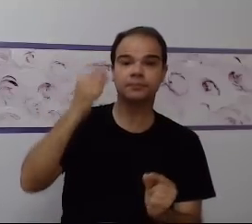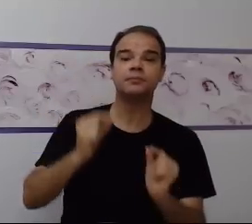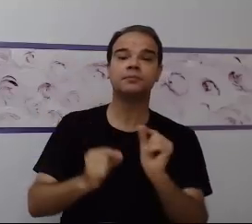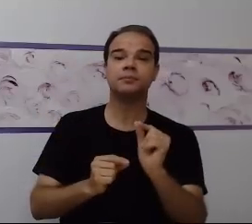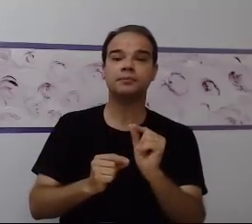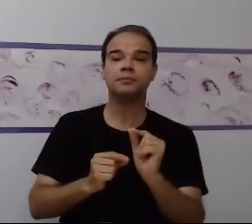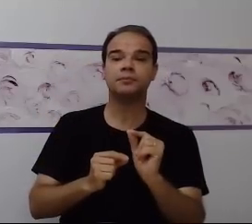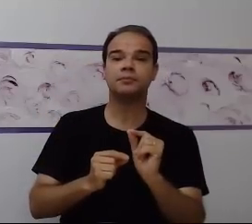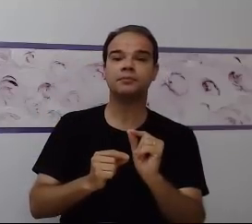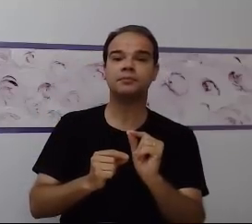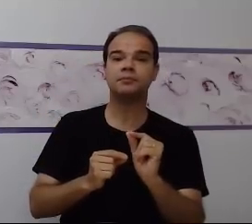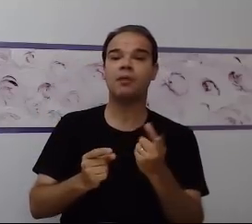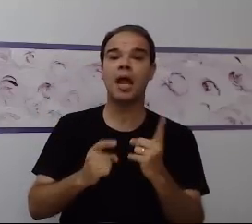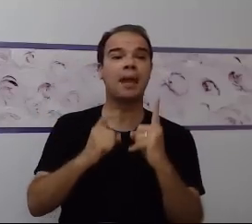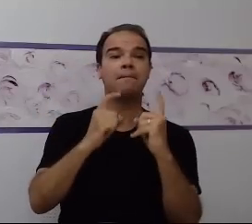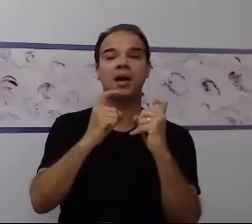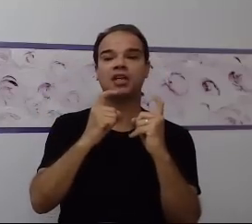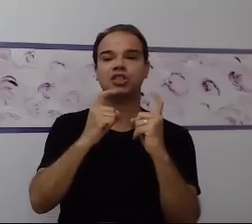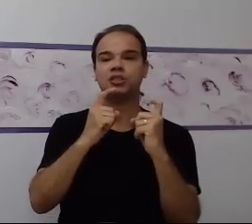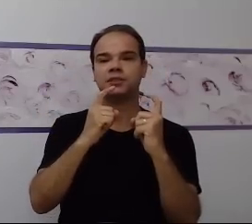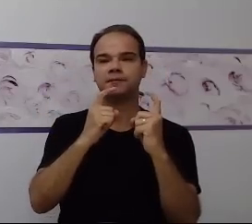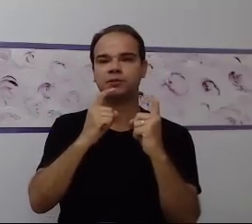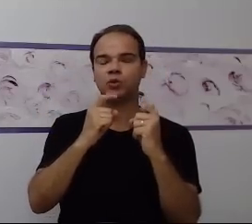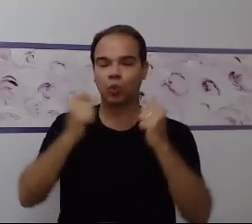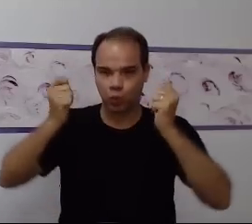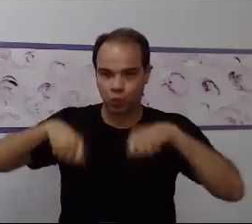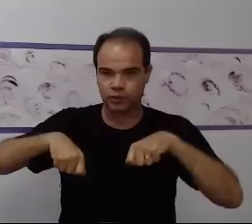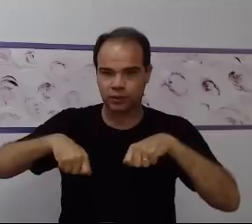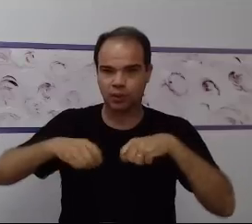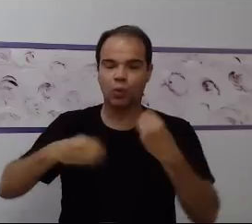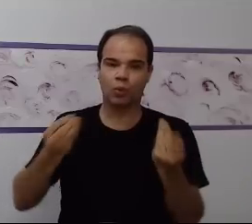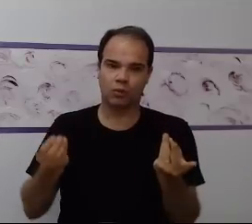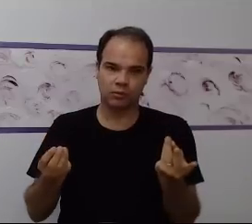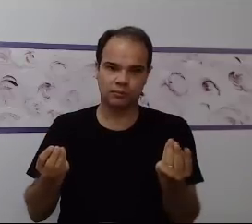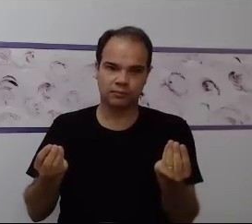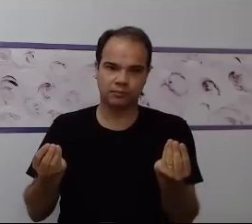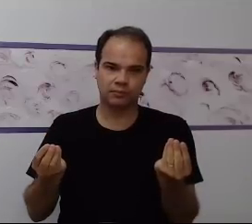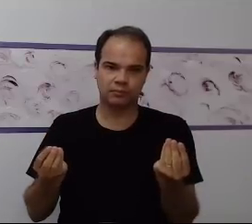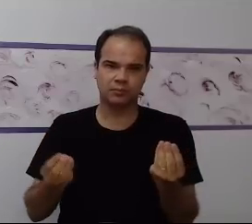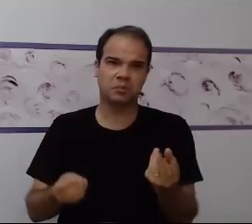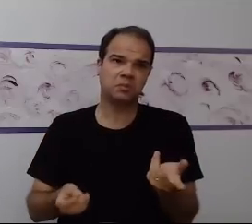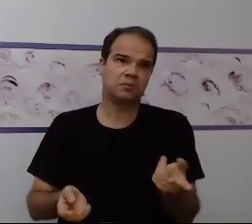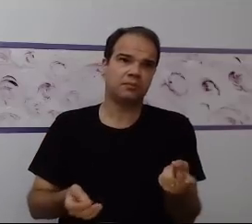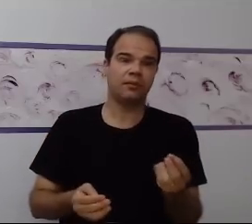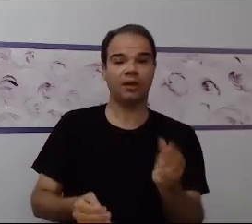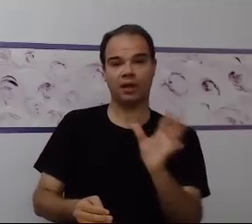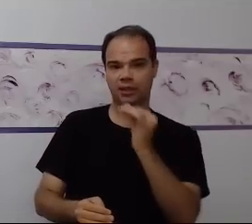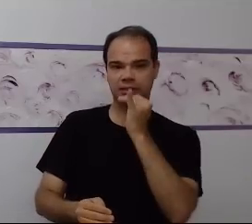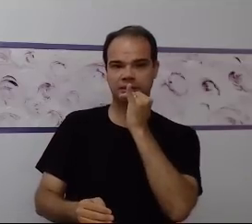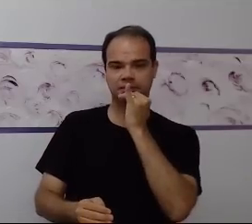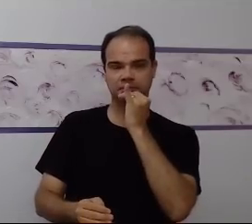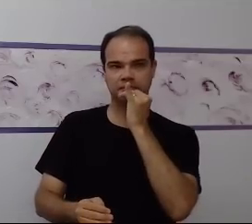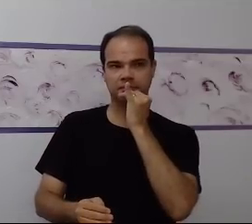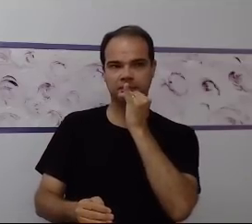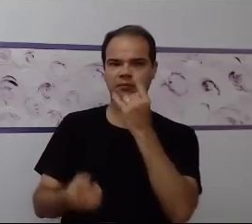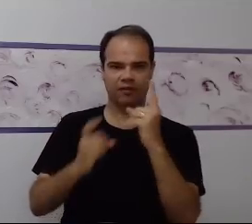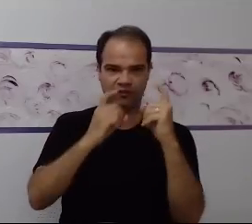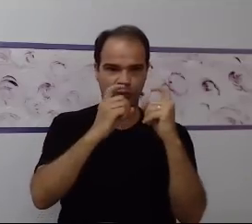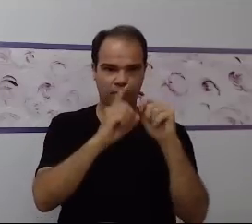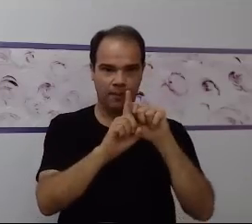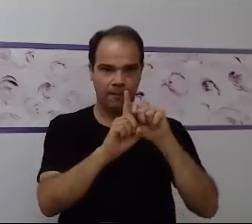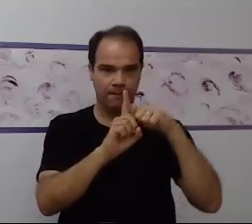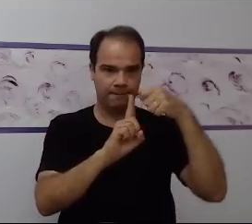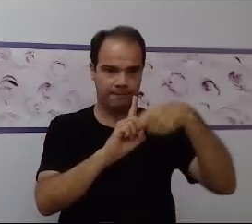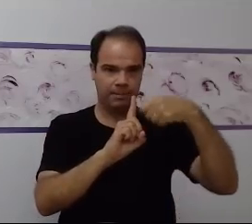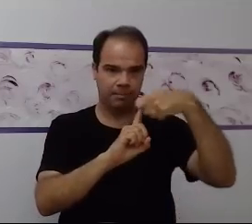para essa criança a imagem mais satisfatória possível. Não adianta eu propor estereótipos para ela, por exemplo, a gente tem aí uma figura de uma banana,